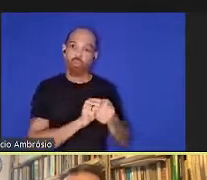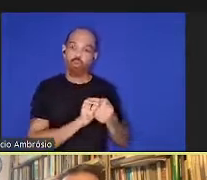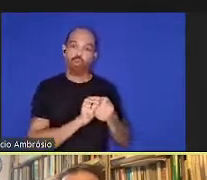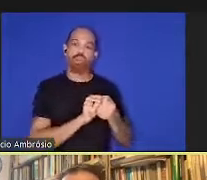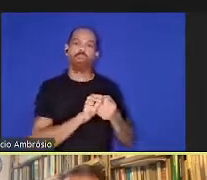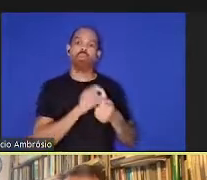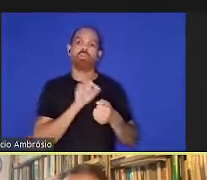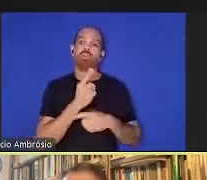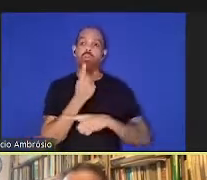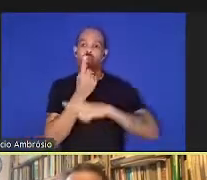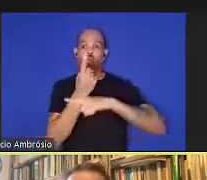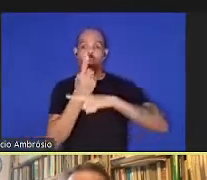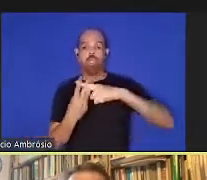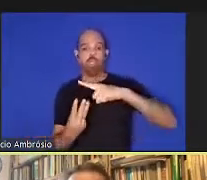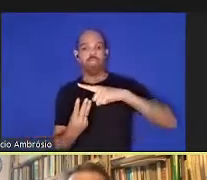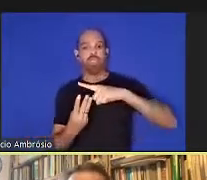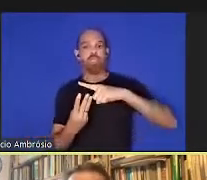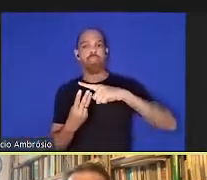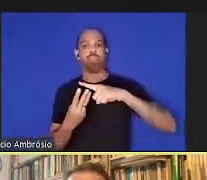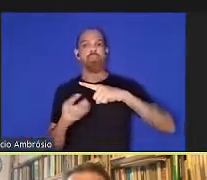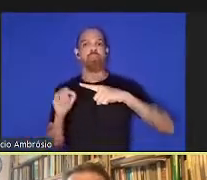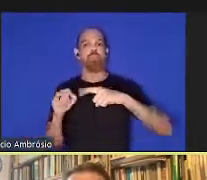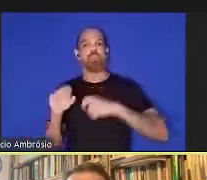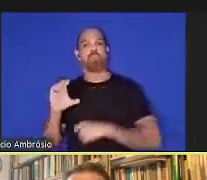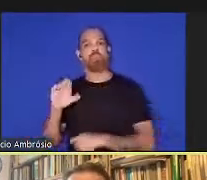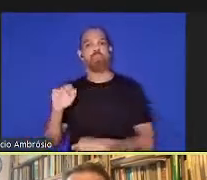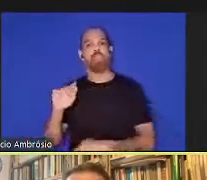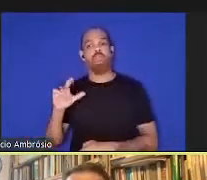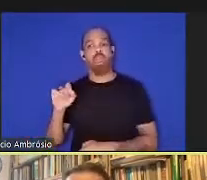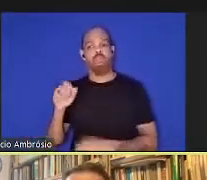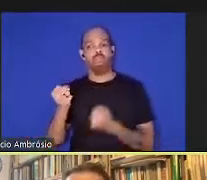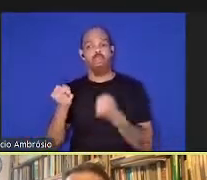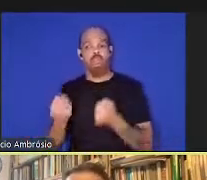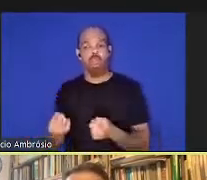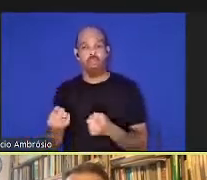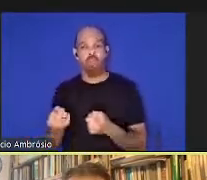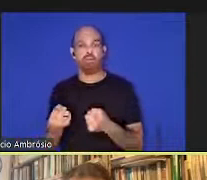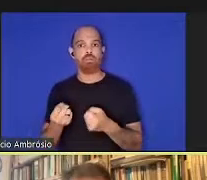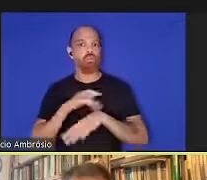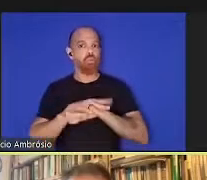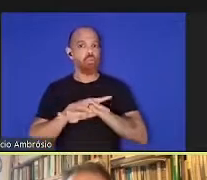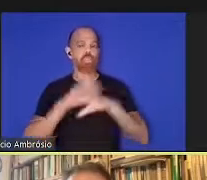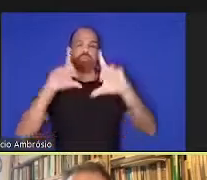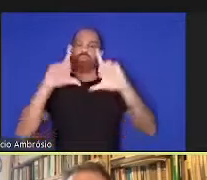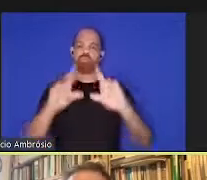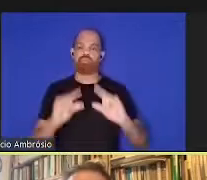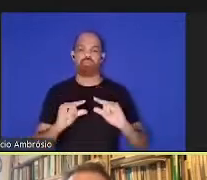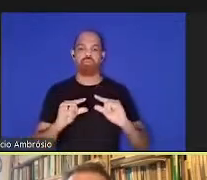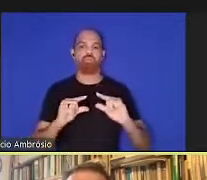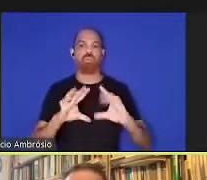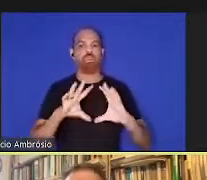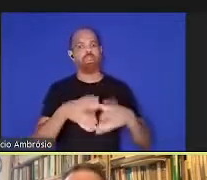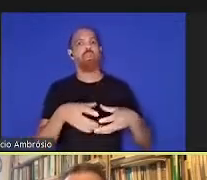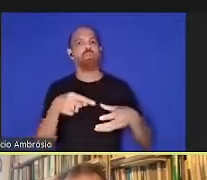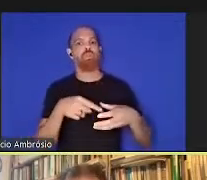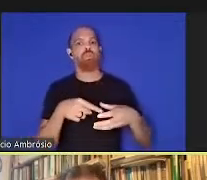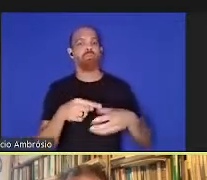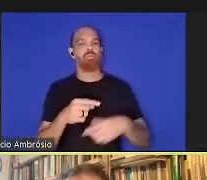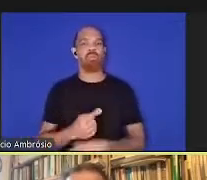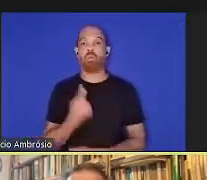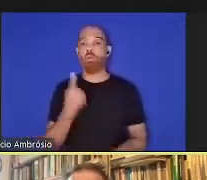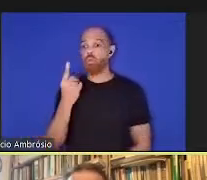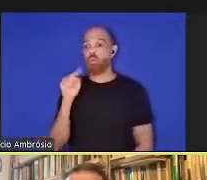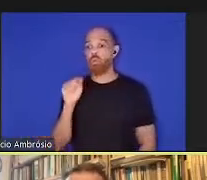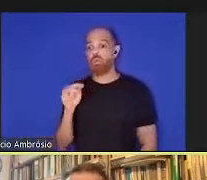terço do cargo da doença já cai nessas categorias. e 1,7